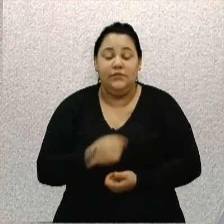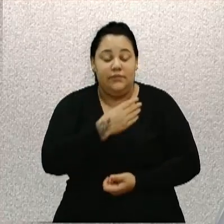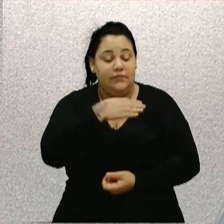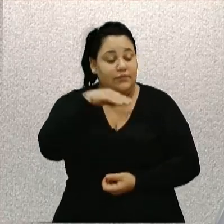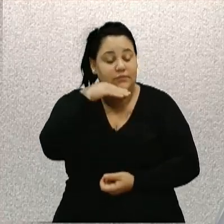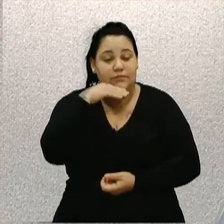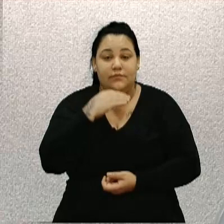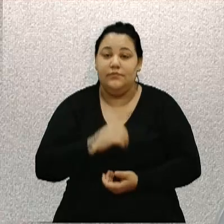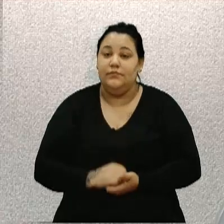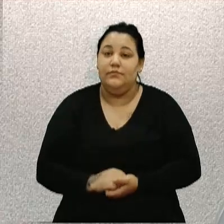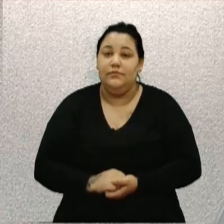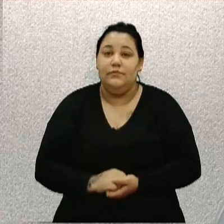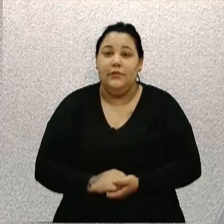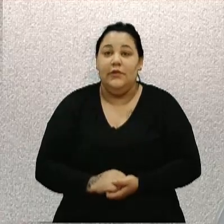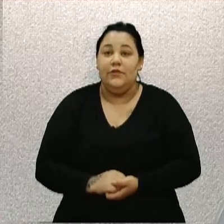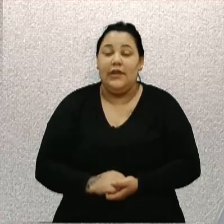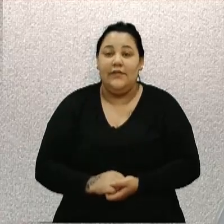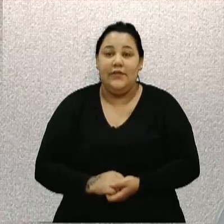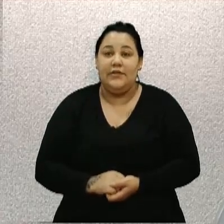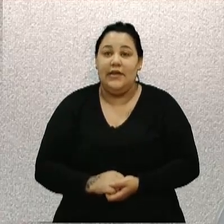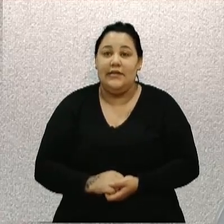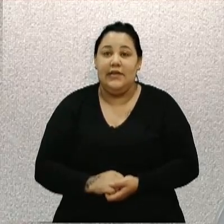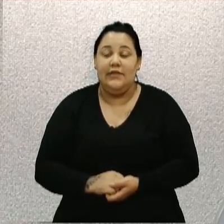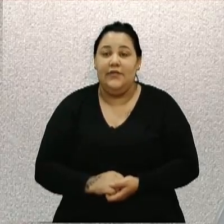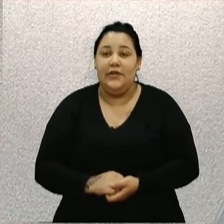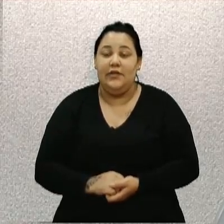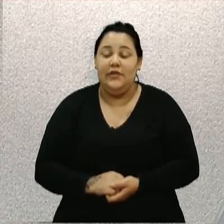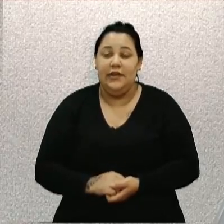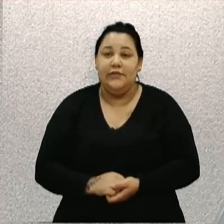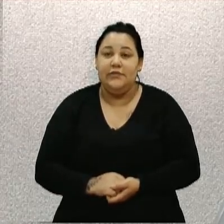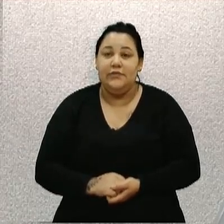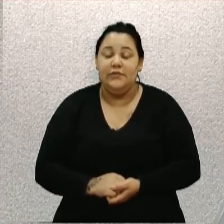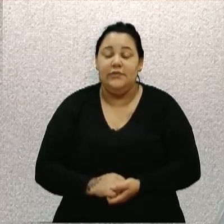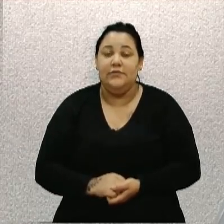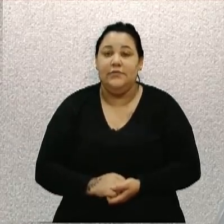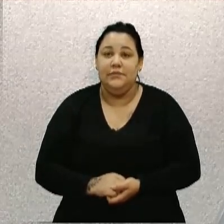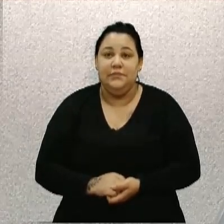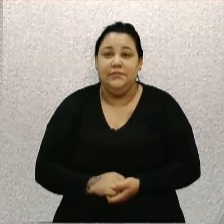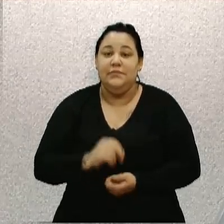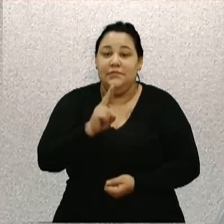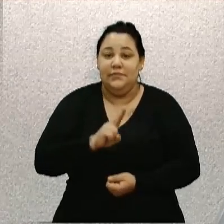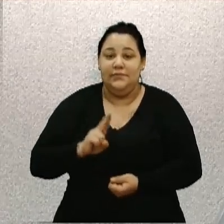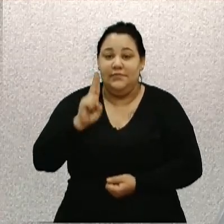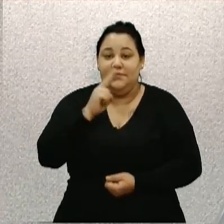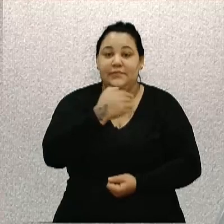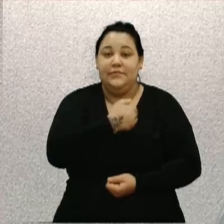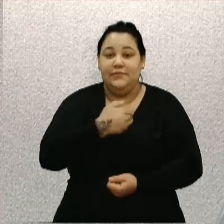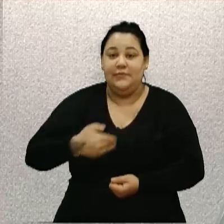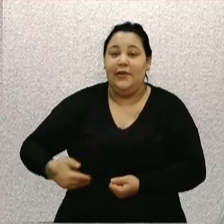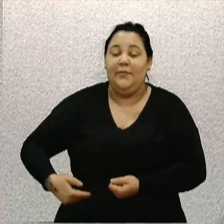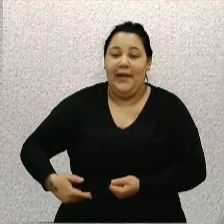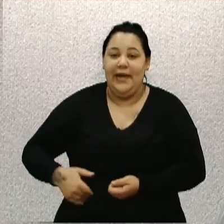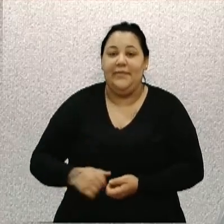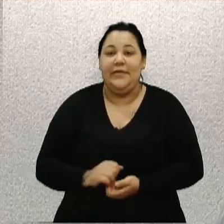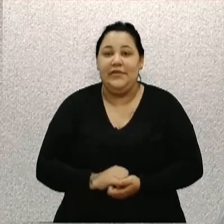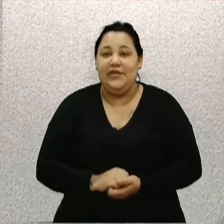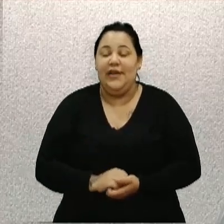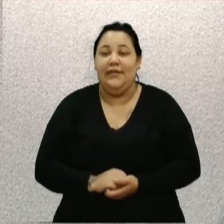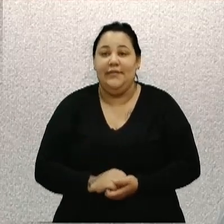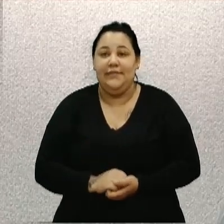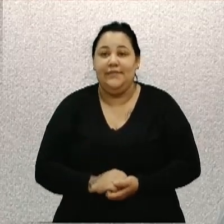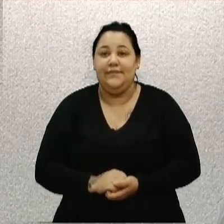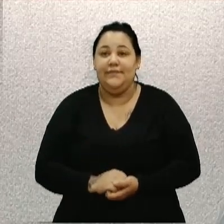é dizer que já presta há muito tempo serviço de utilidade pública. Então, lhe parabenizo